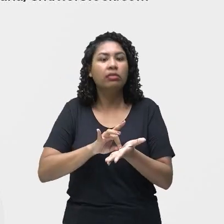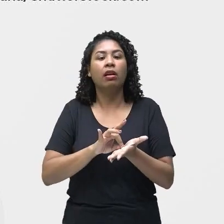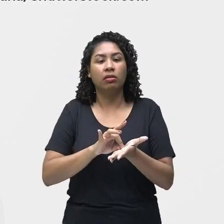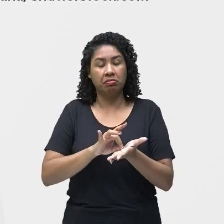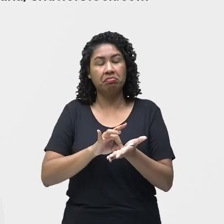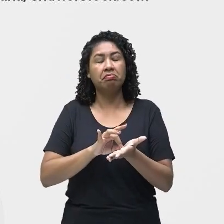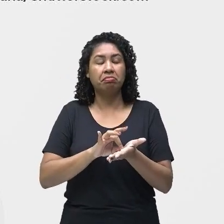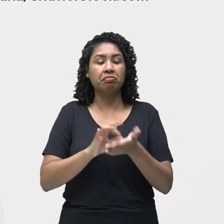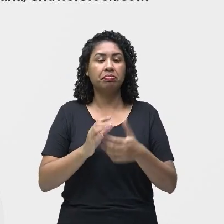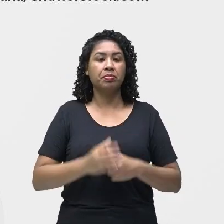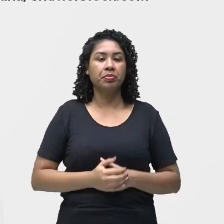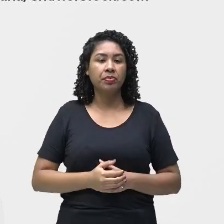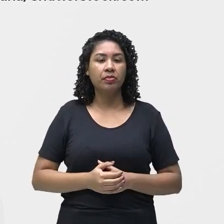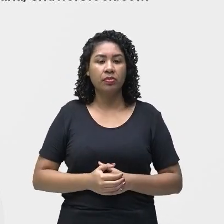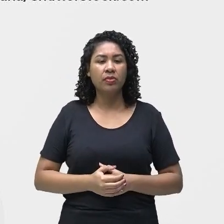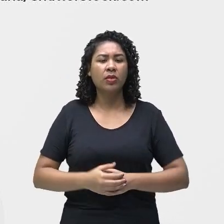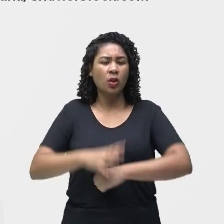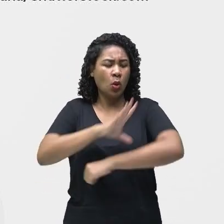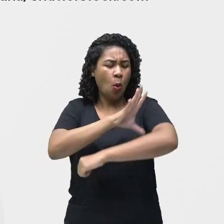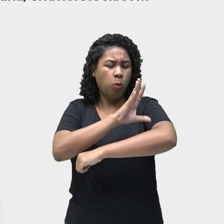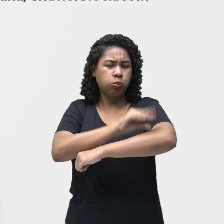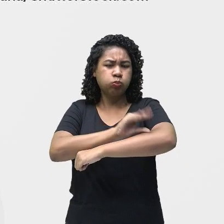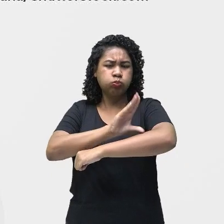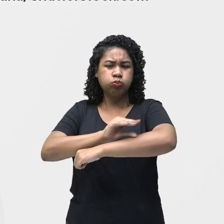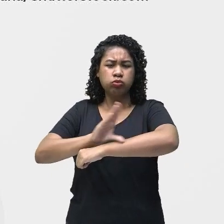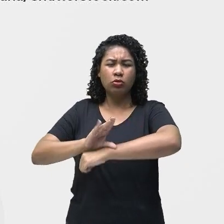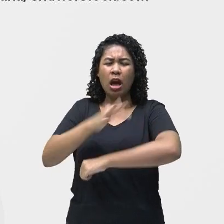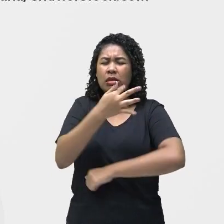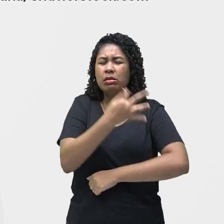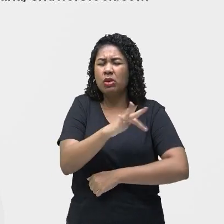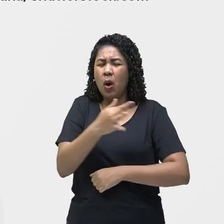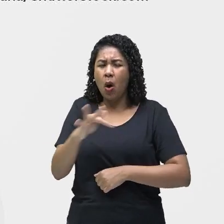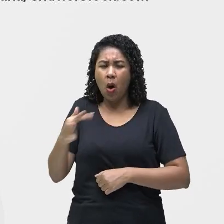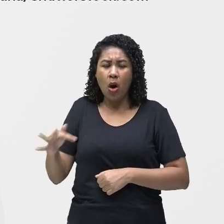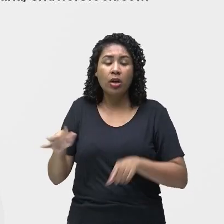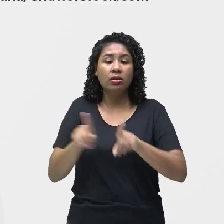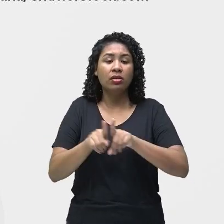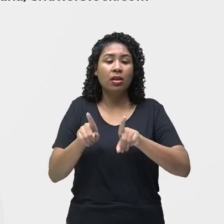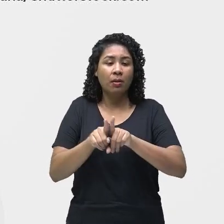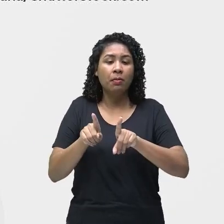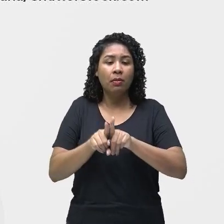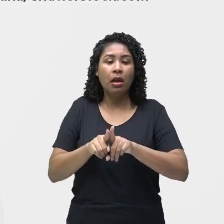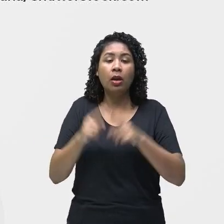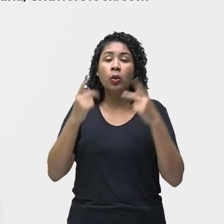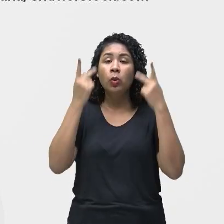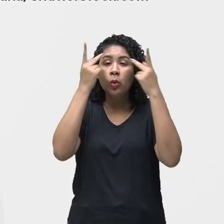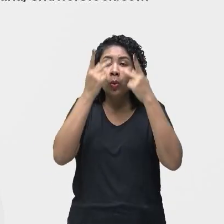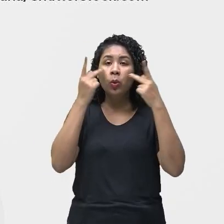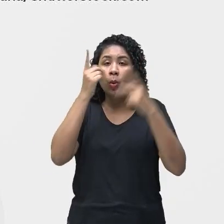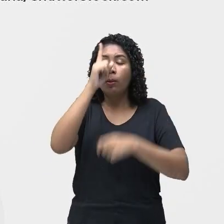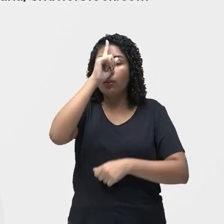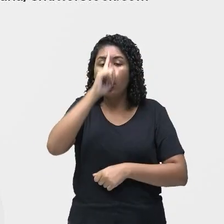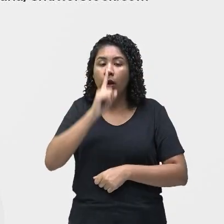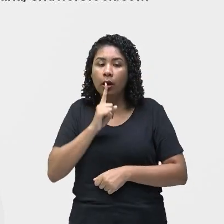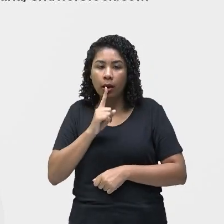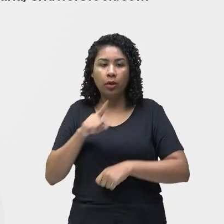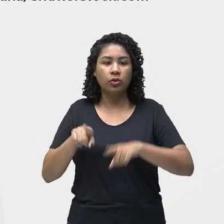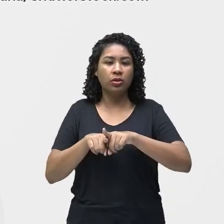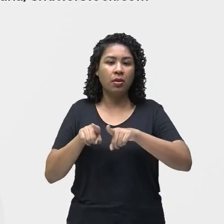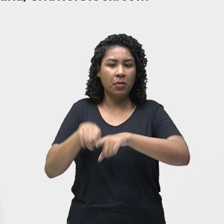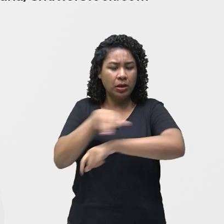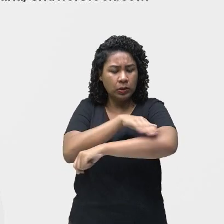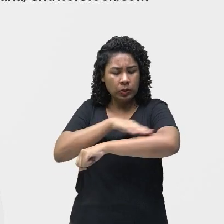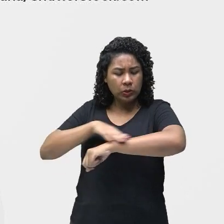escura, dor muscular e o amarelamento da pele e olhos, o que a gente chama de inquiterícia. Então, olhem na